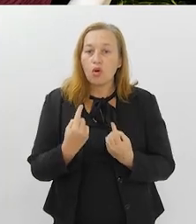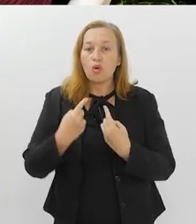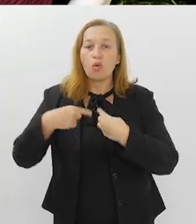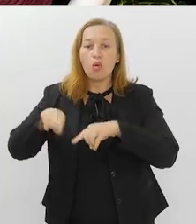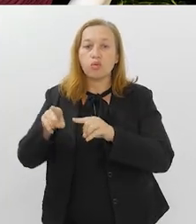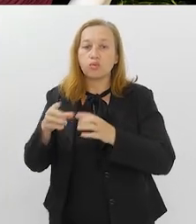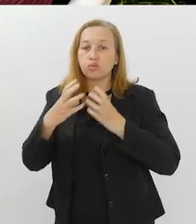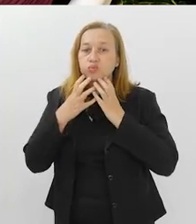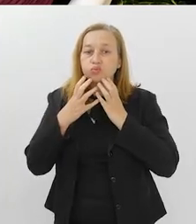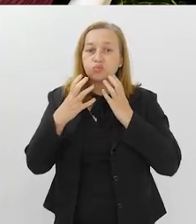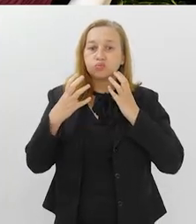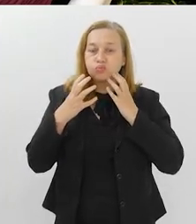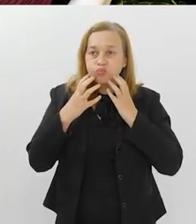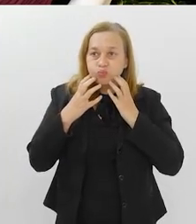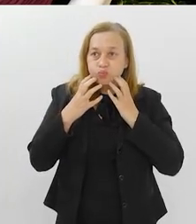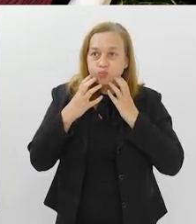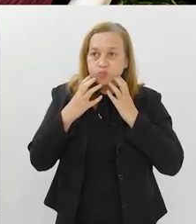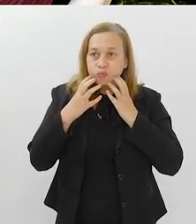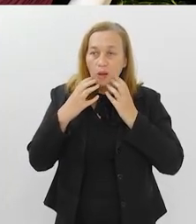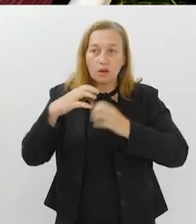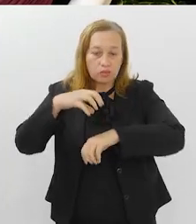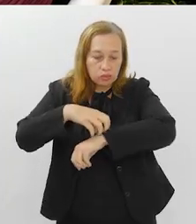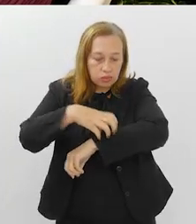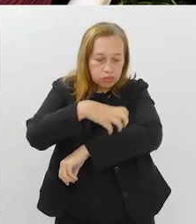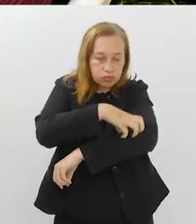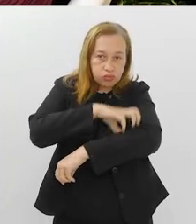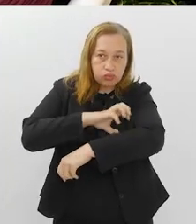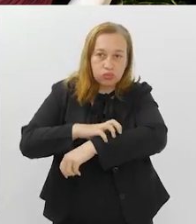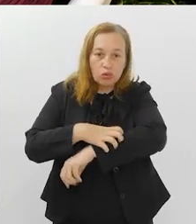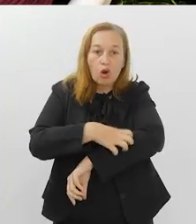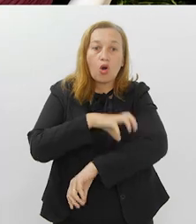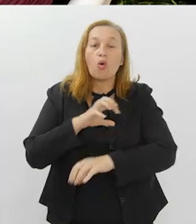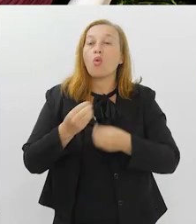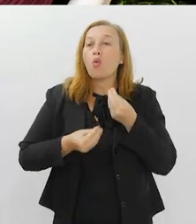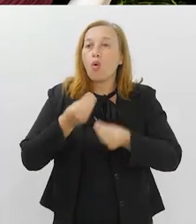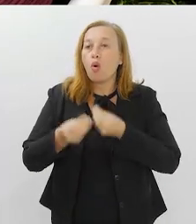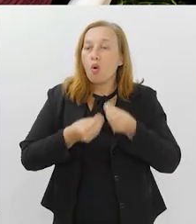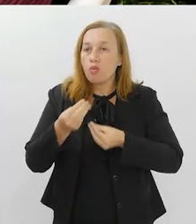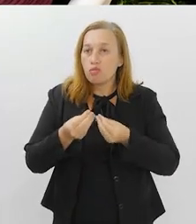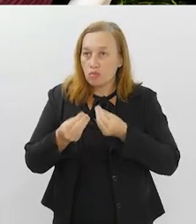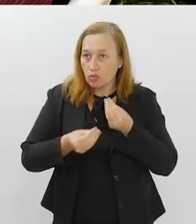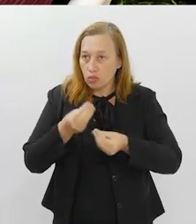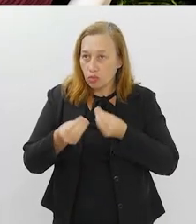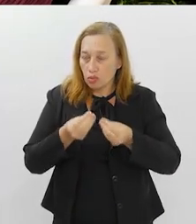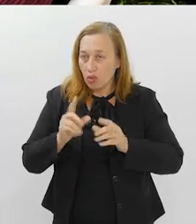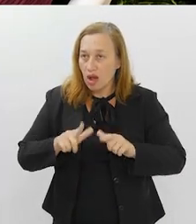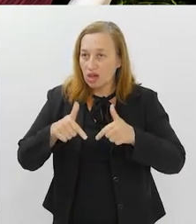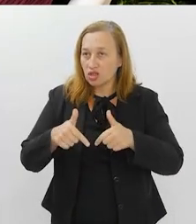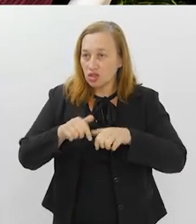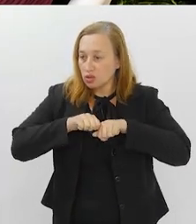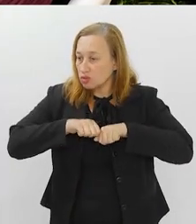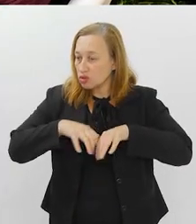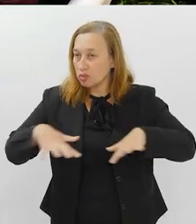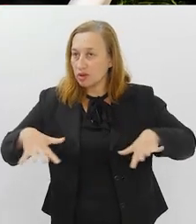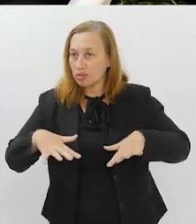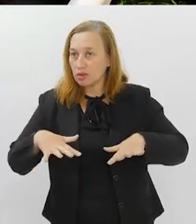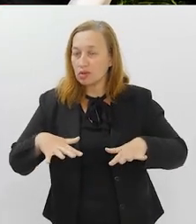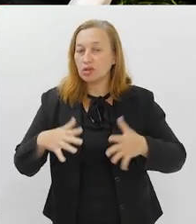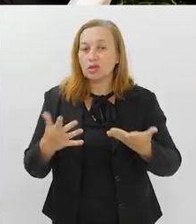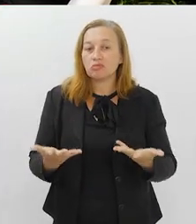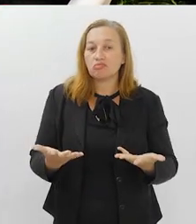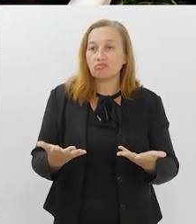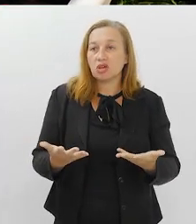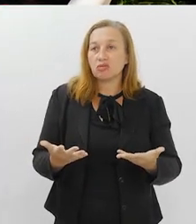coqueluche, sarampo, como lidar com esses alertas, com esses surtos, em meio, por exemplo, a um ano de